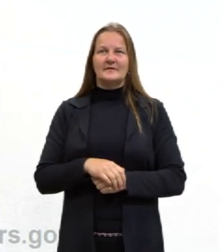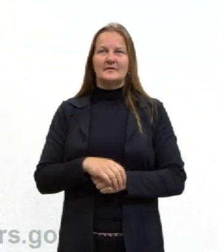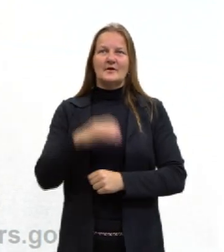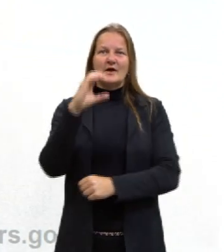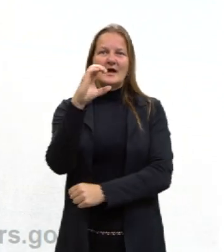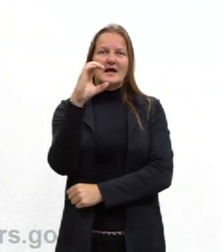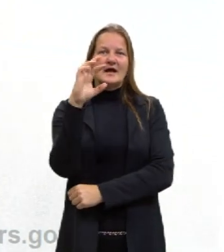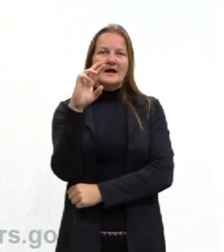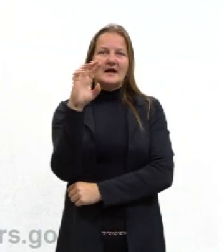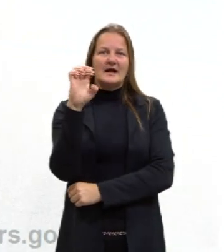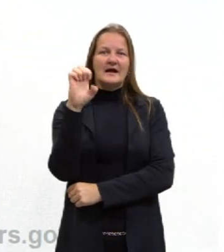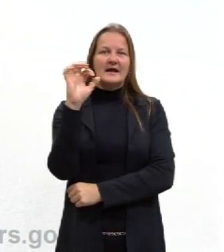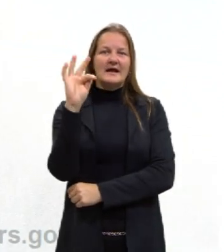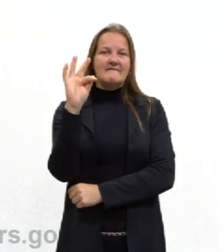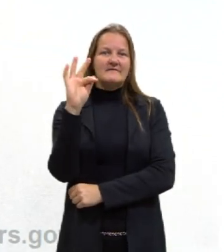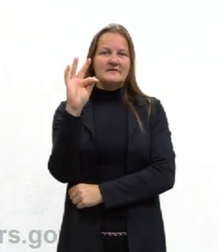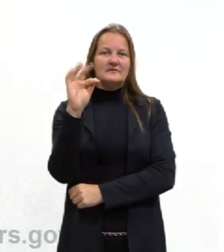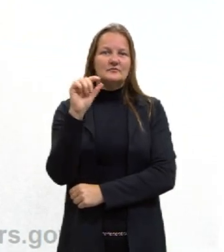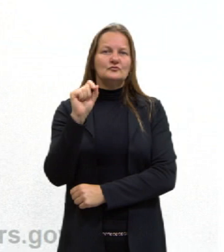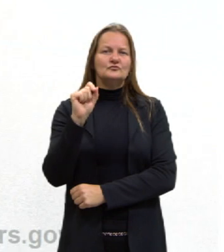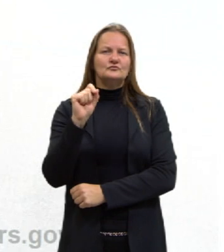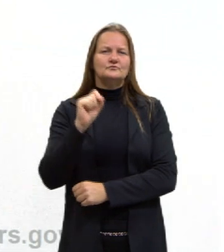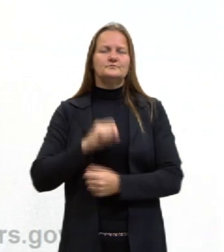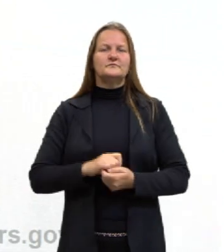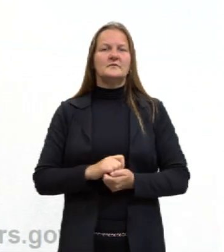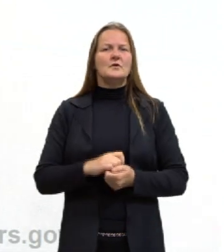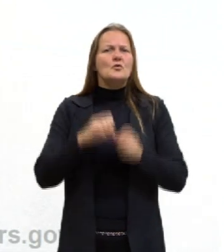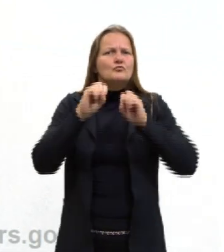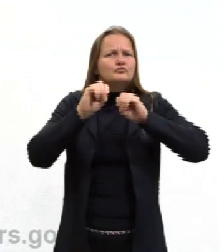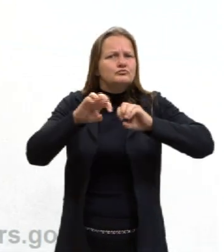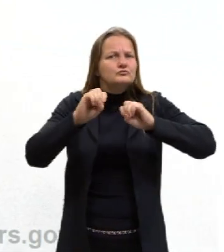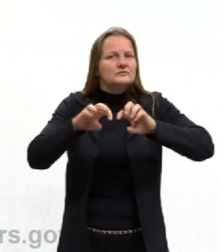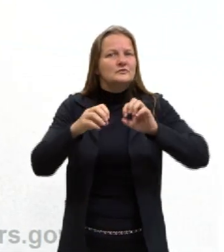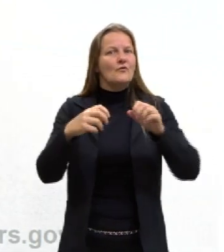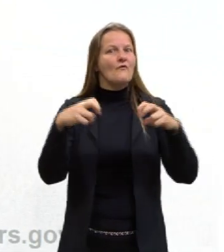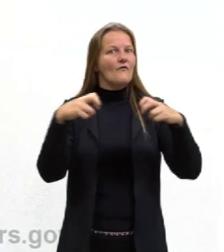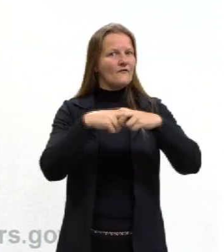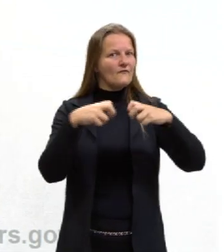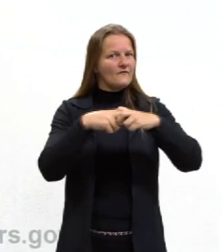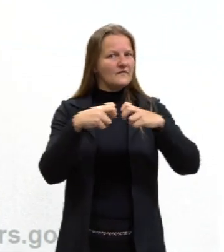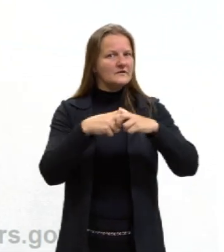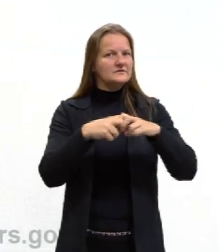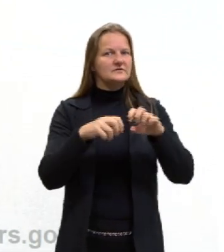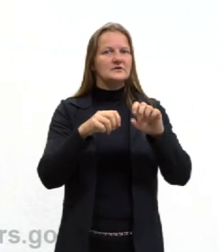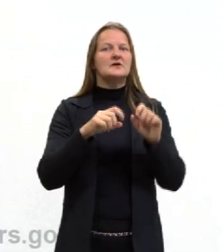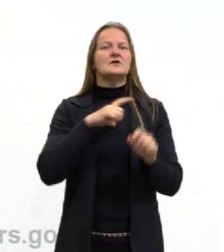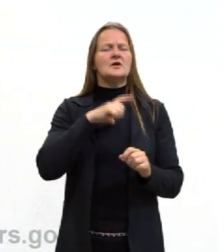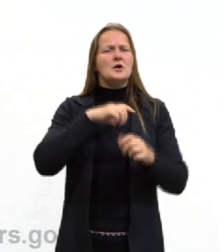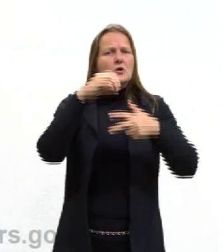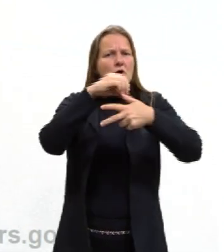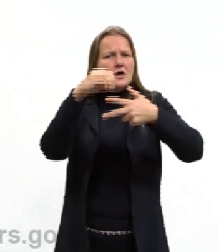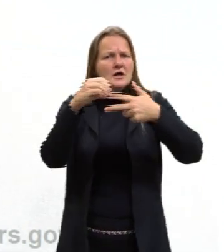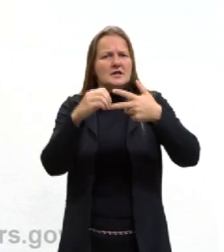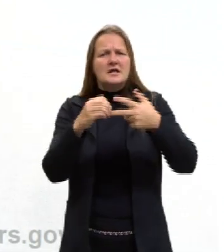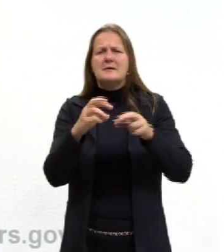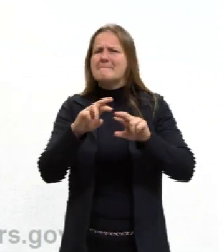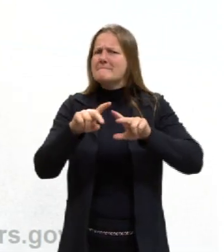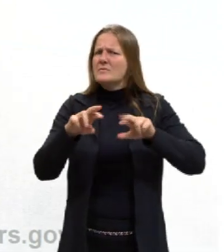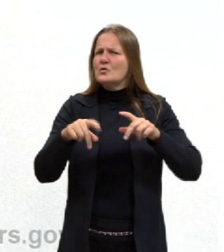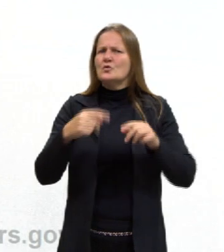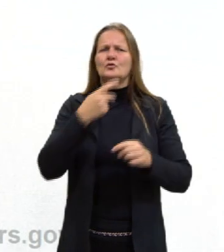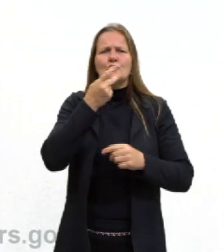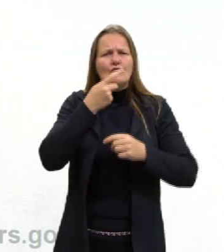é o Centro de Referência para o Ensino de Física. Lá tem muitas questões do ENEM também comentadas,